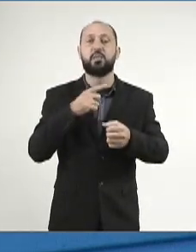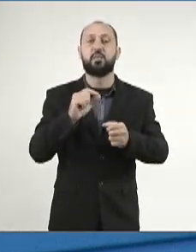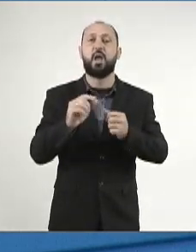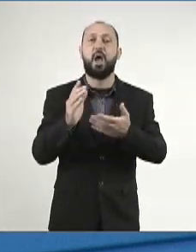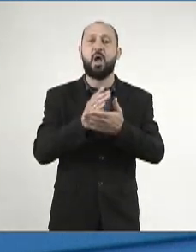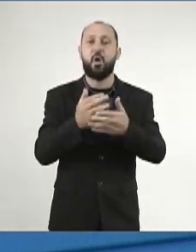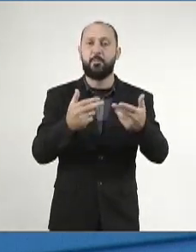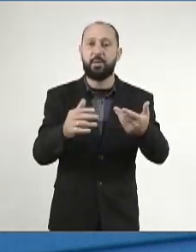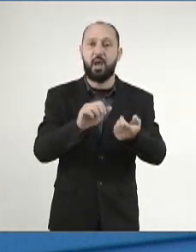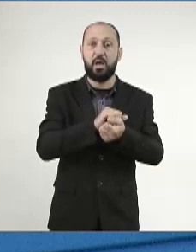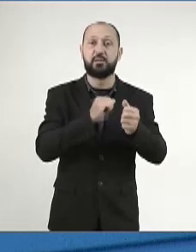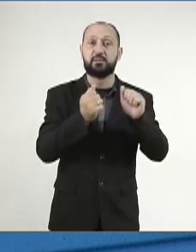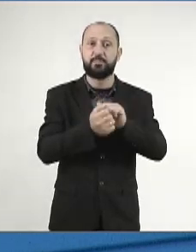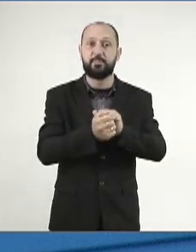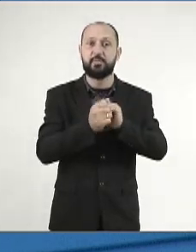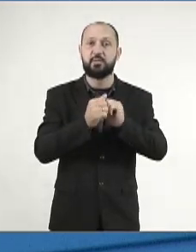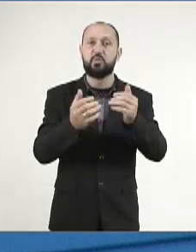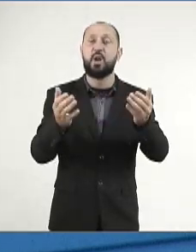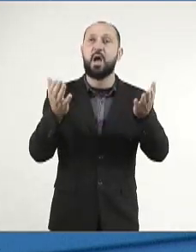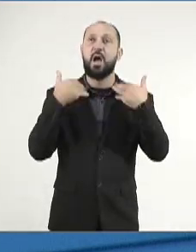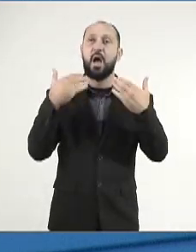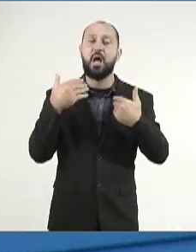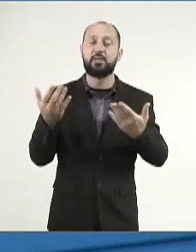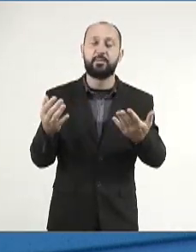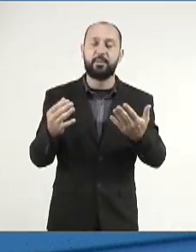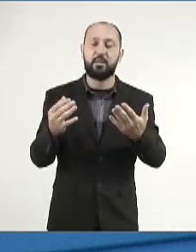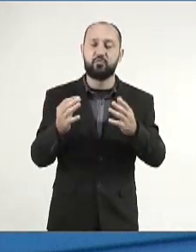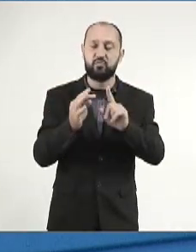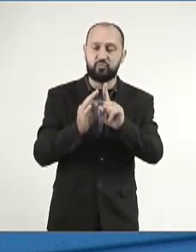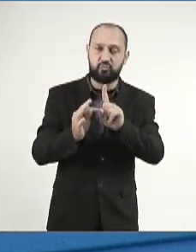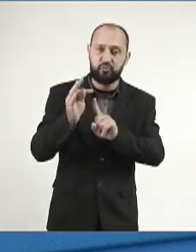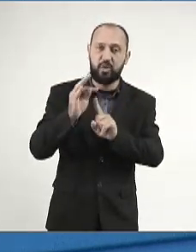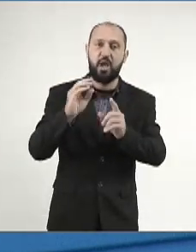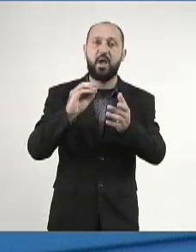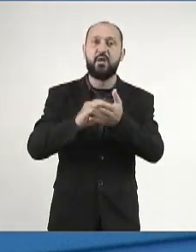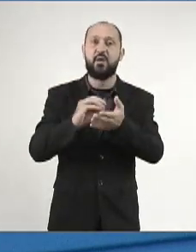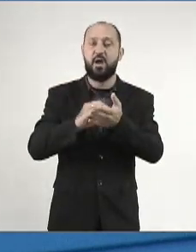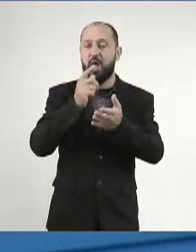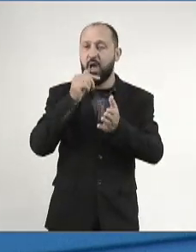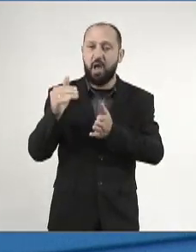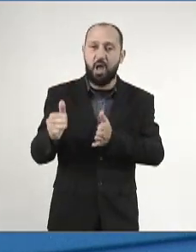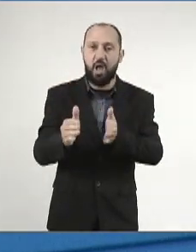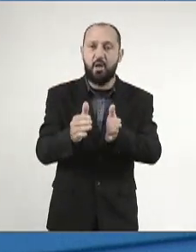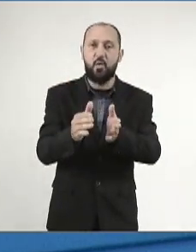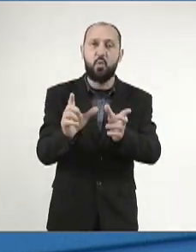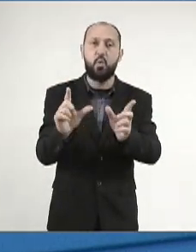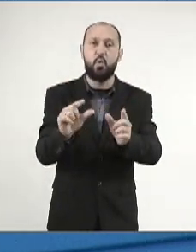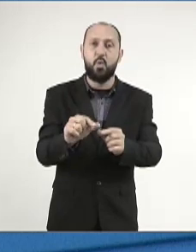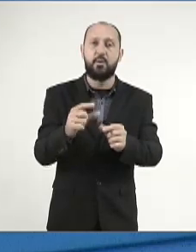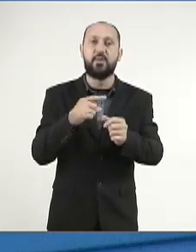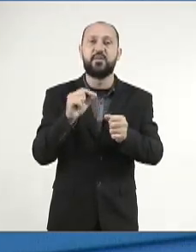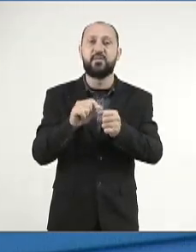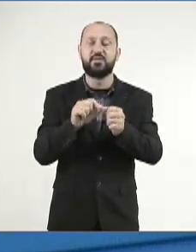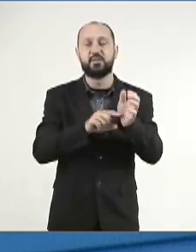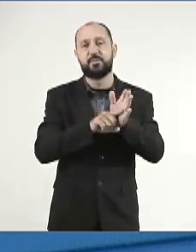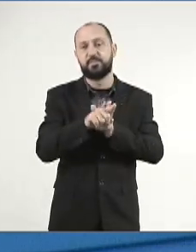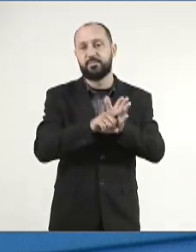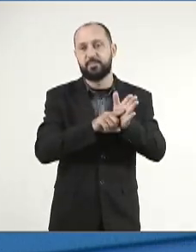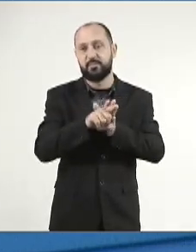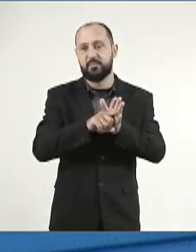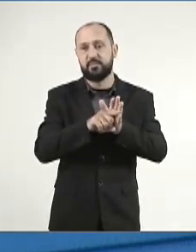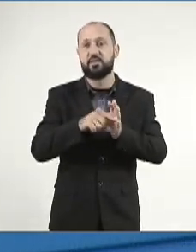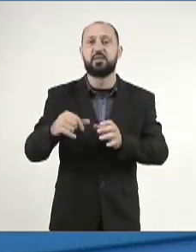espécies adaptadas às elevadas temperaturas e escassez hídrica poderia compor pesquisas